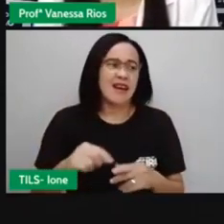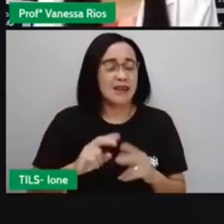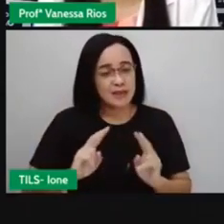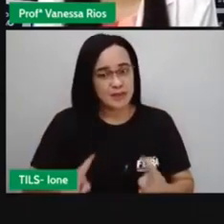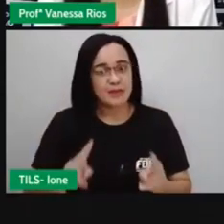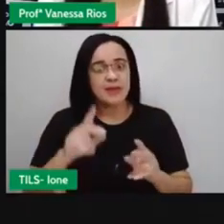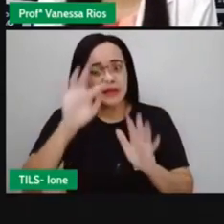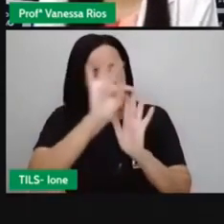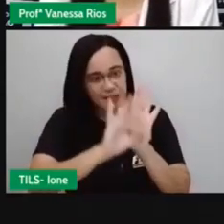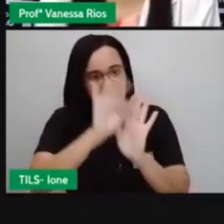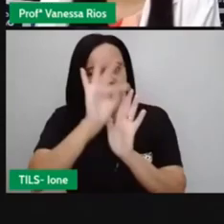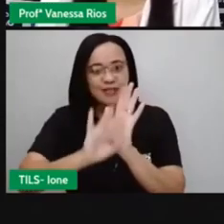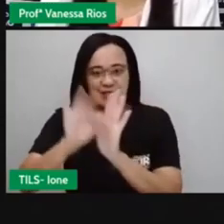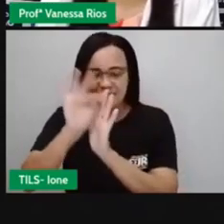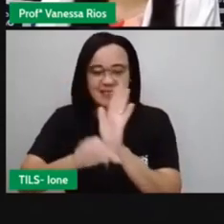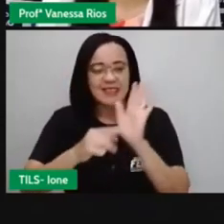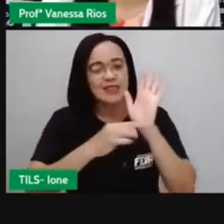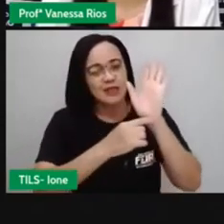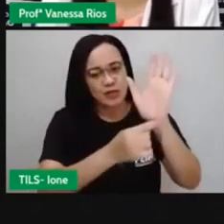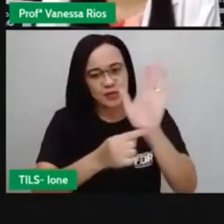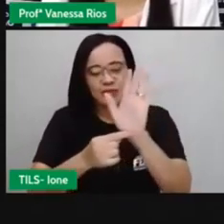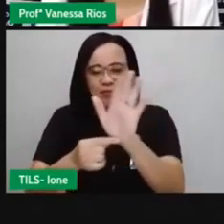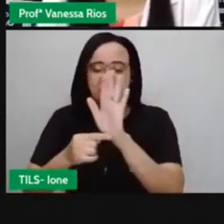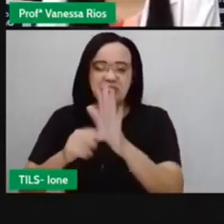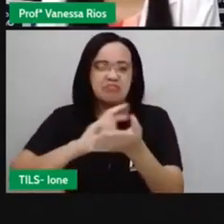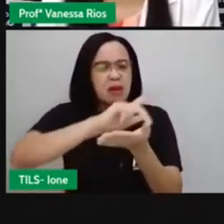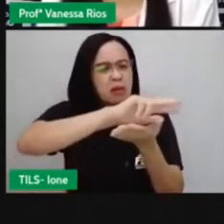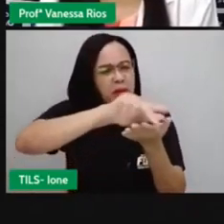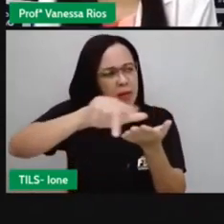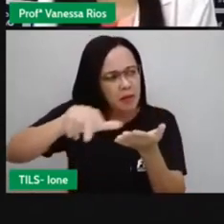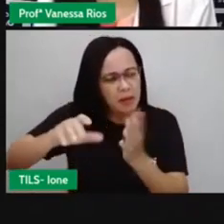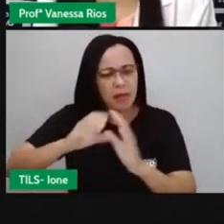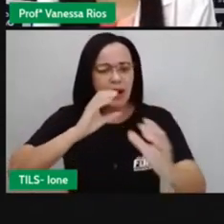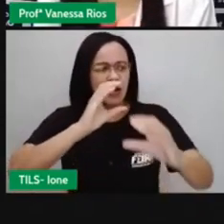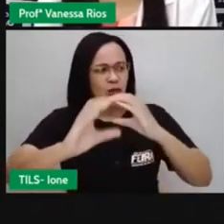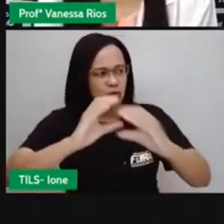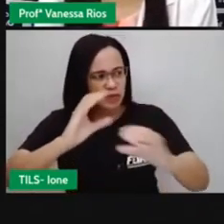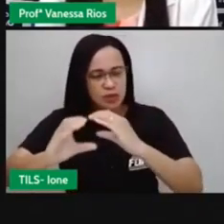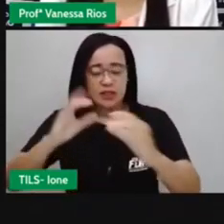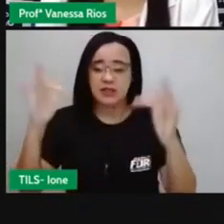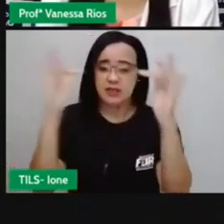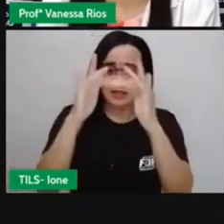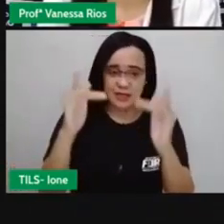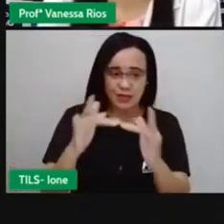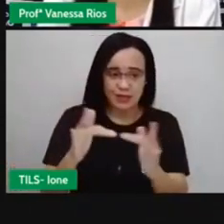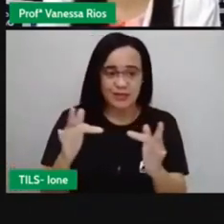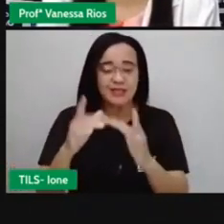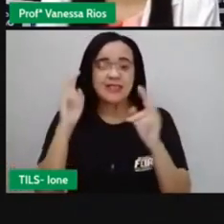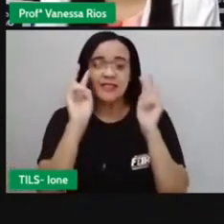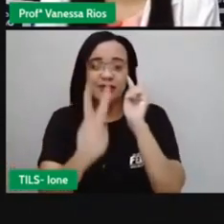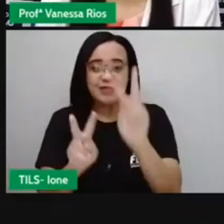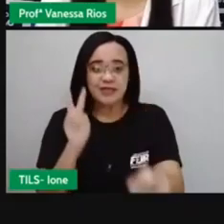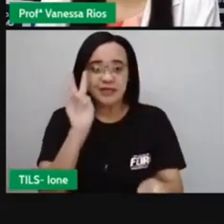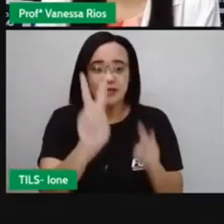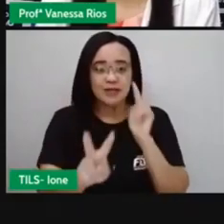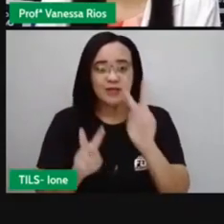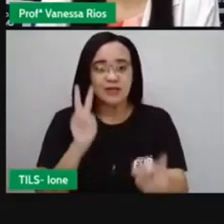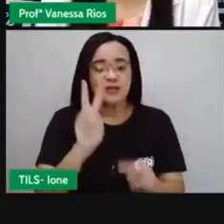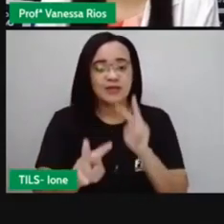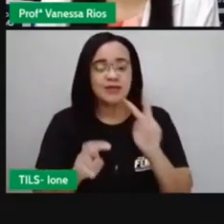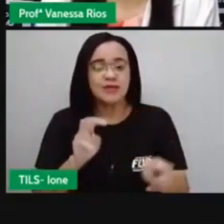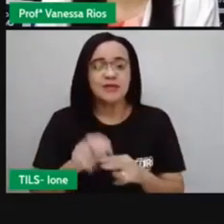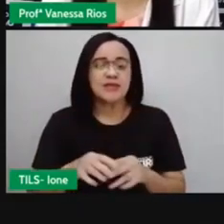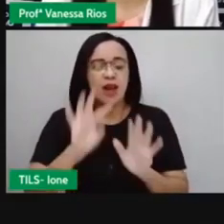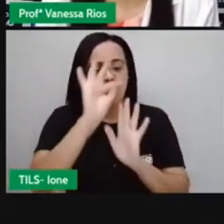aparecer aí em diversos meios de comunicação que a gente tem contato, né? Que a gente visualiza. E é um tipo de